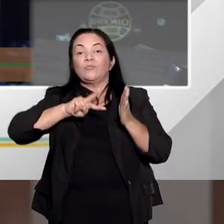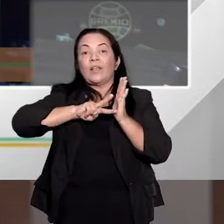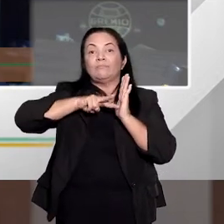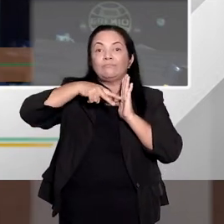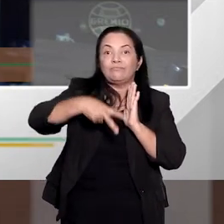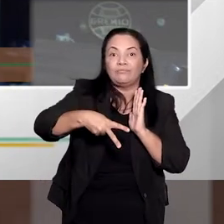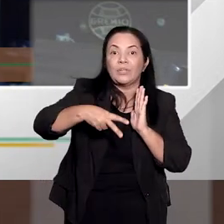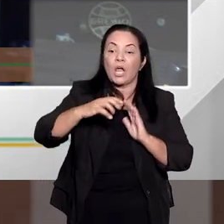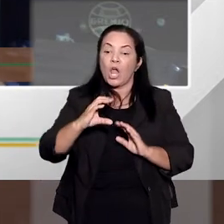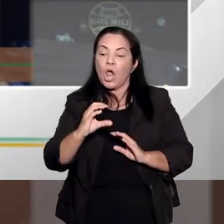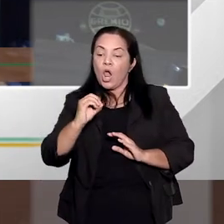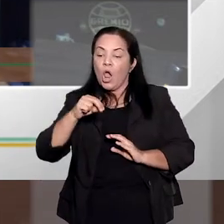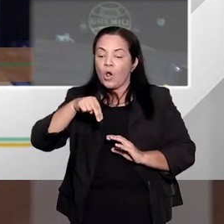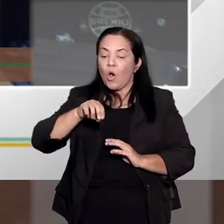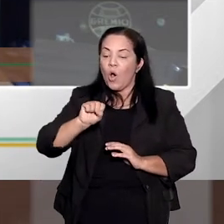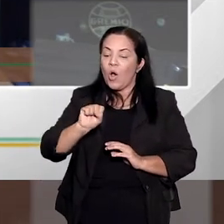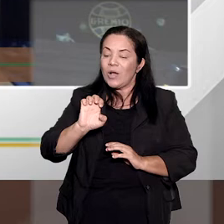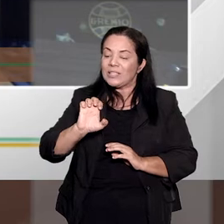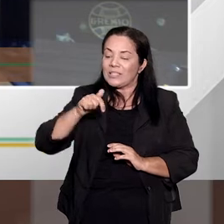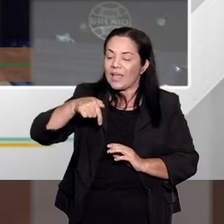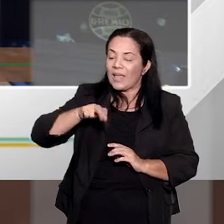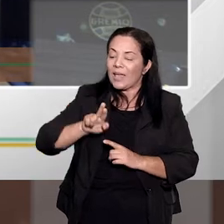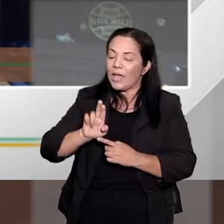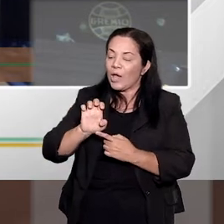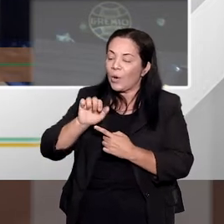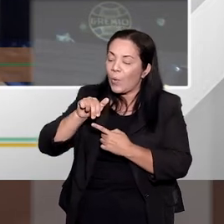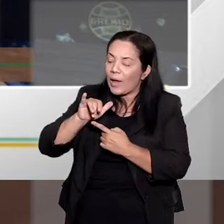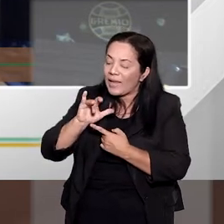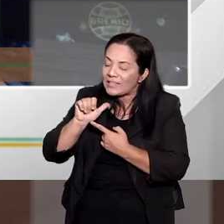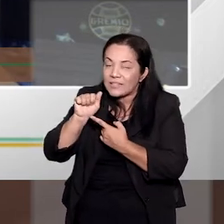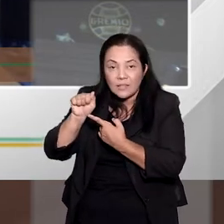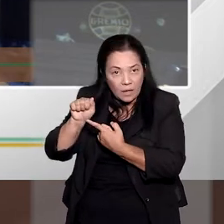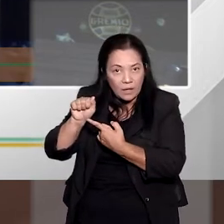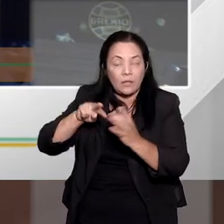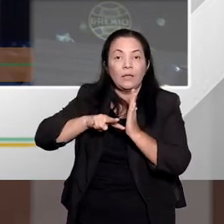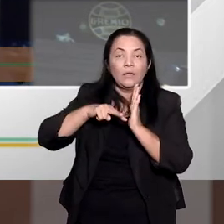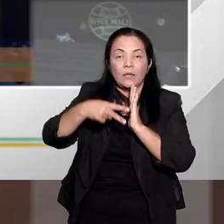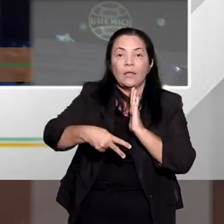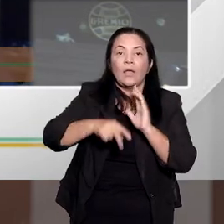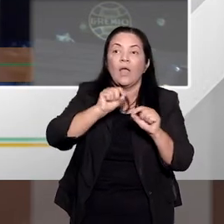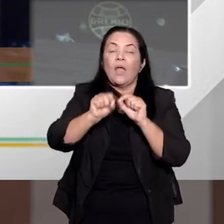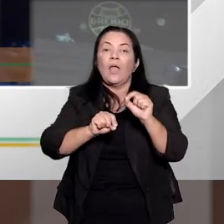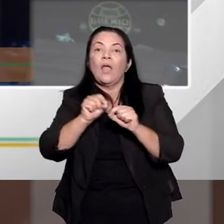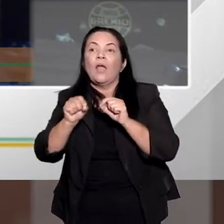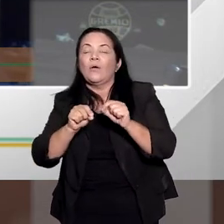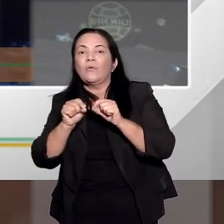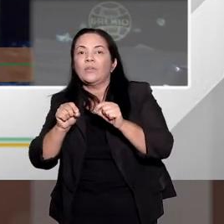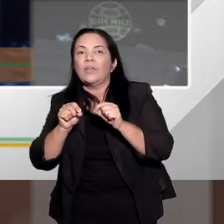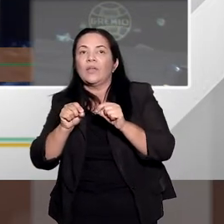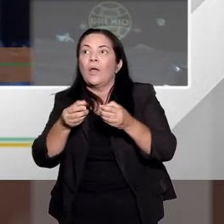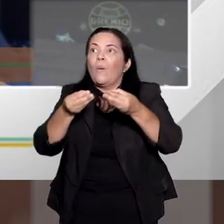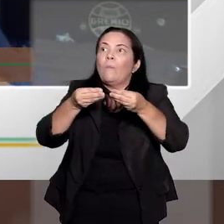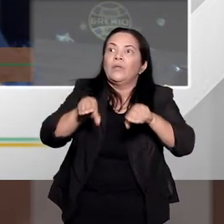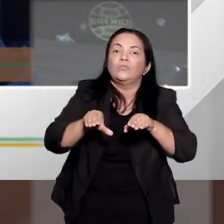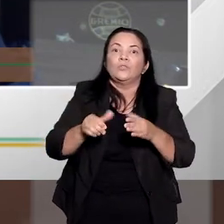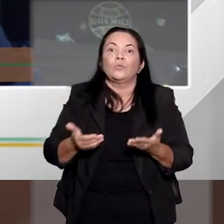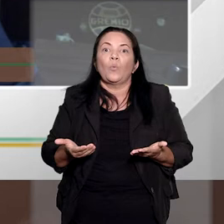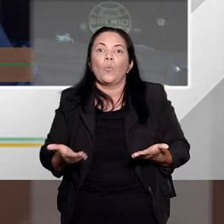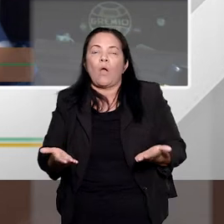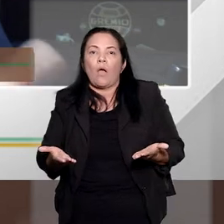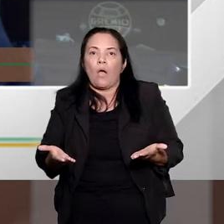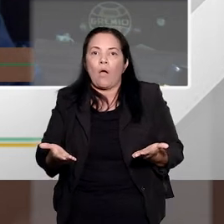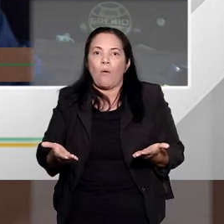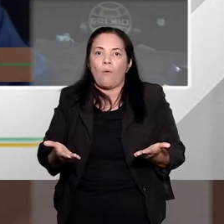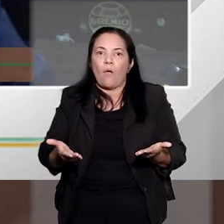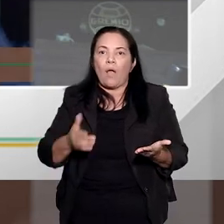crime, nós temos que entender que é a intensidade a intensidade de